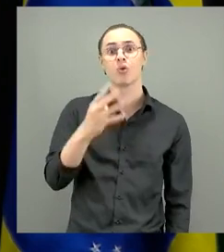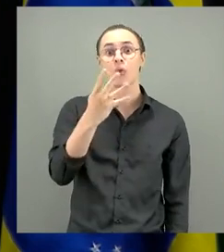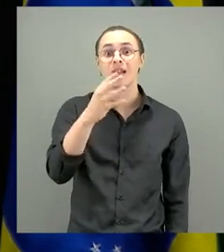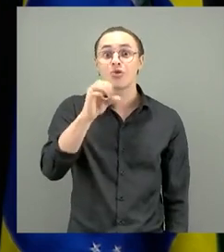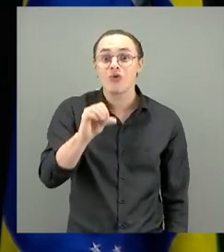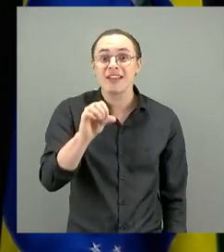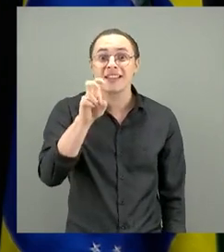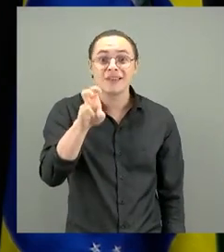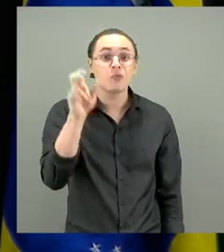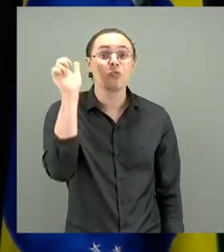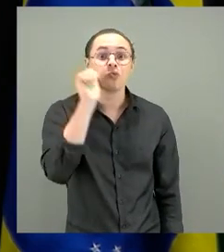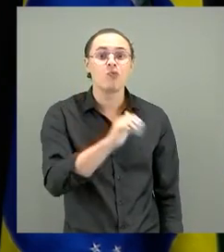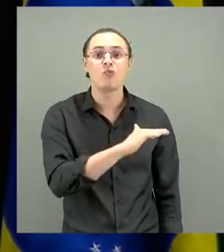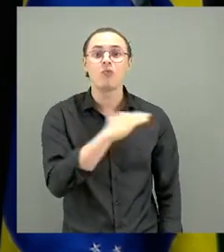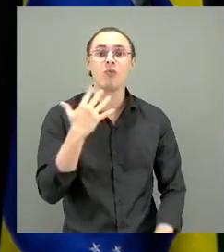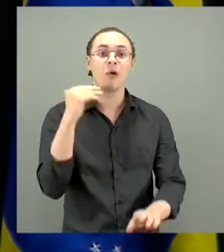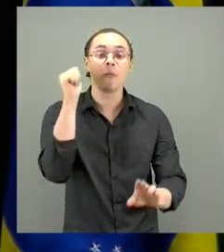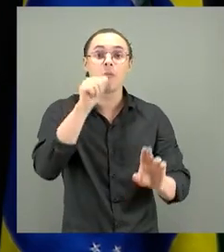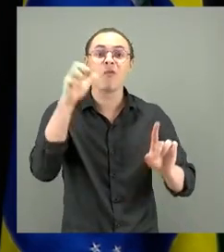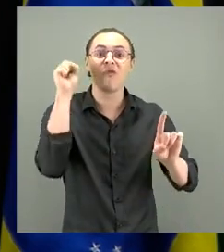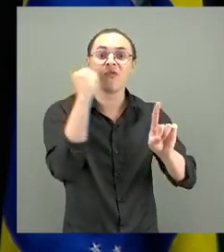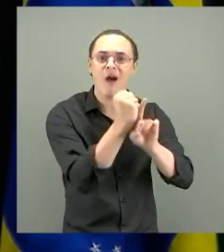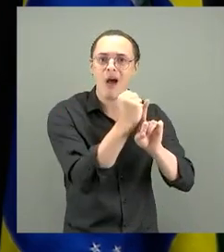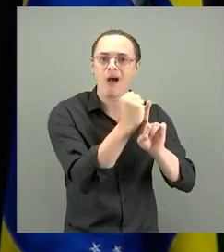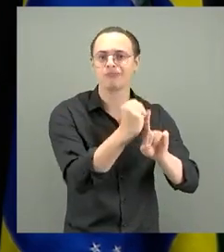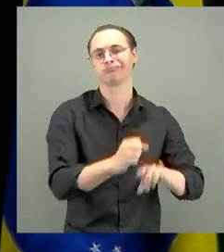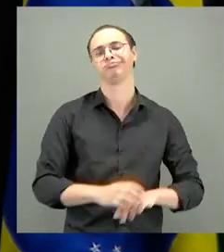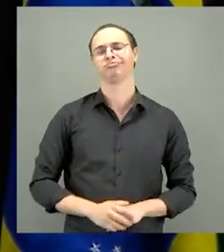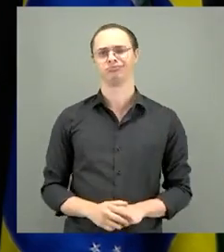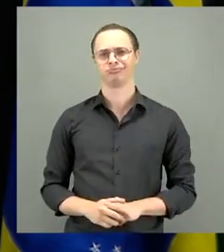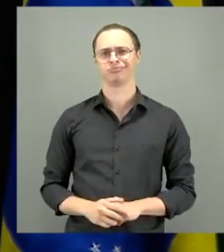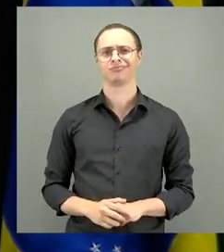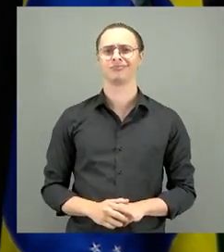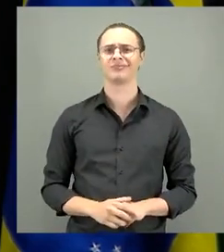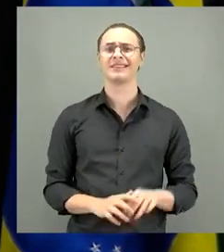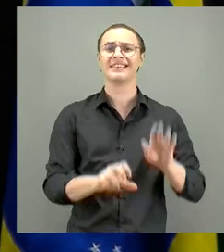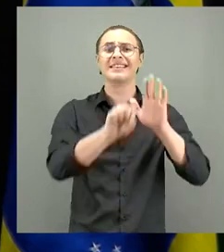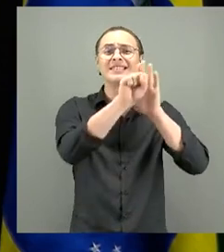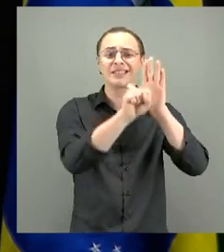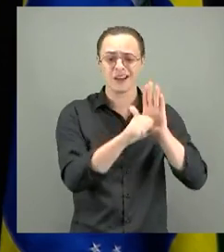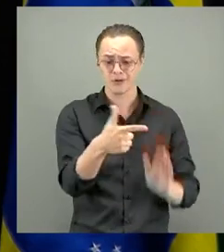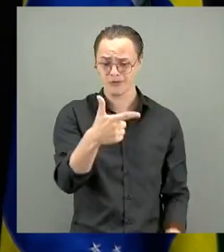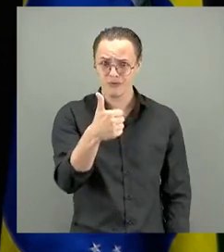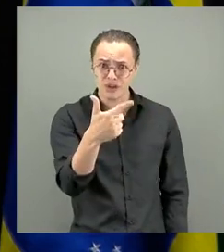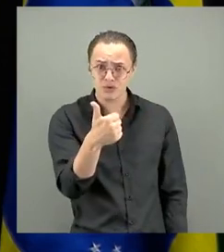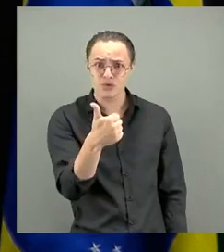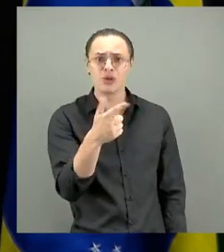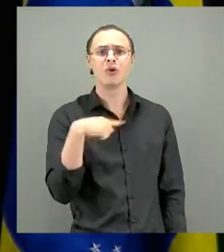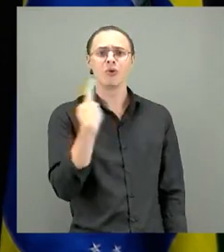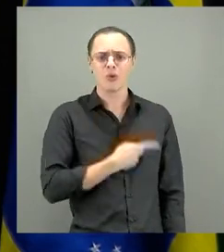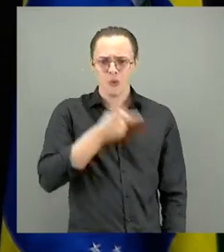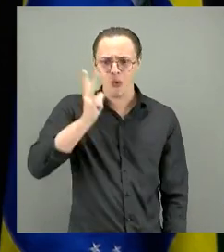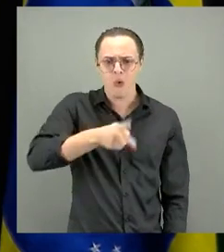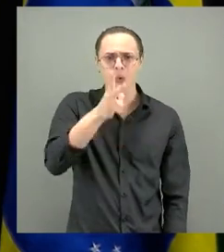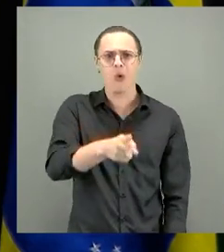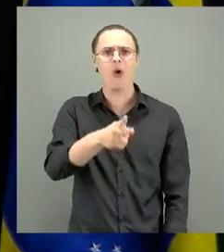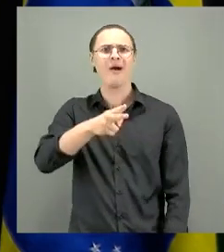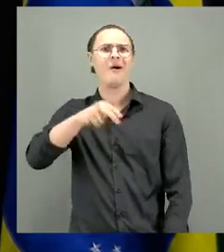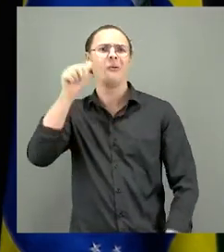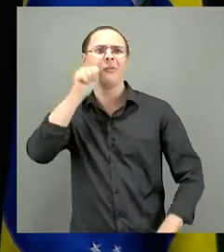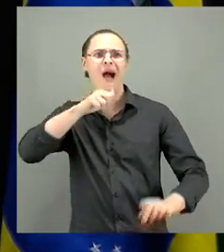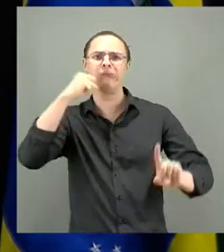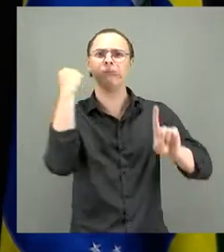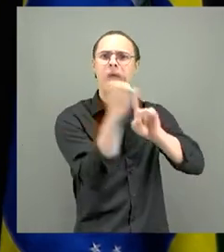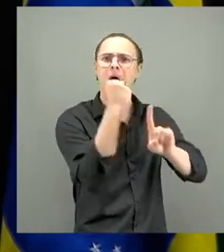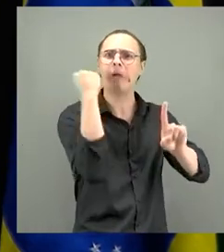mulheres. Em pleno século XXI, continuam nos matando. E os